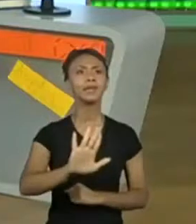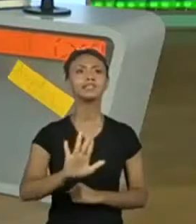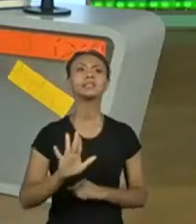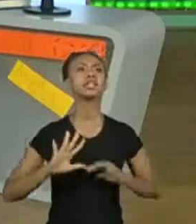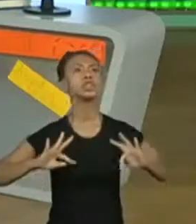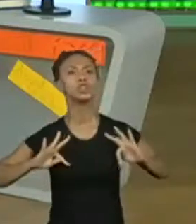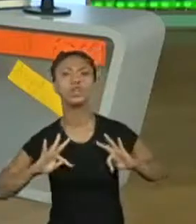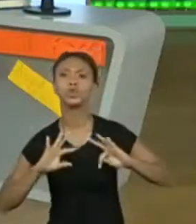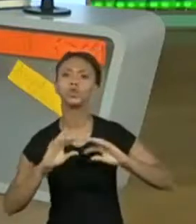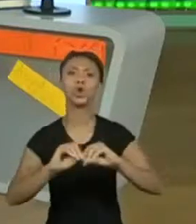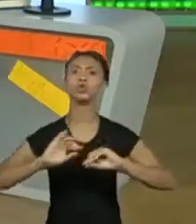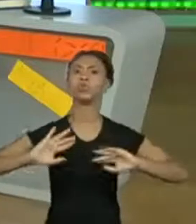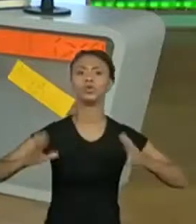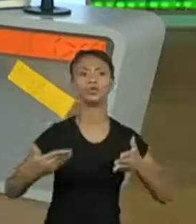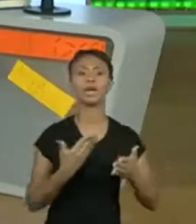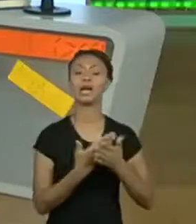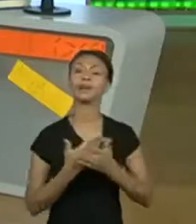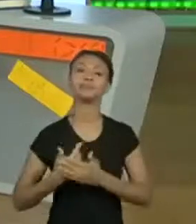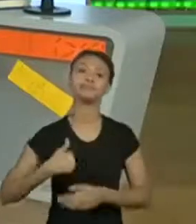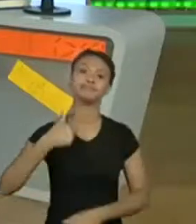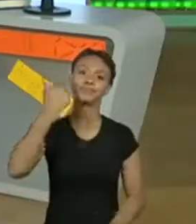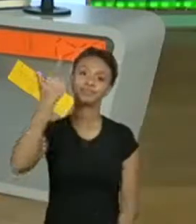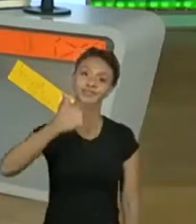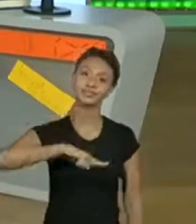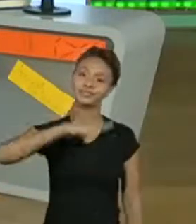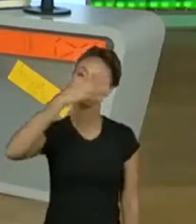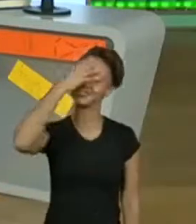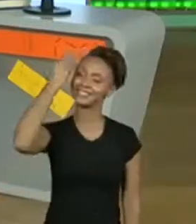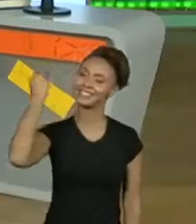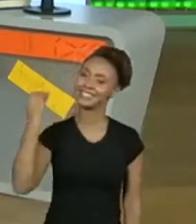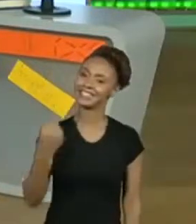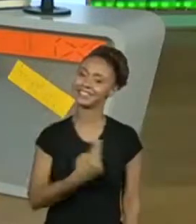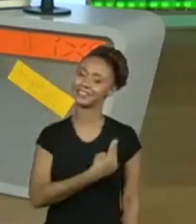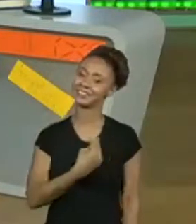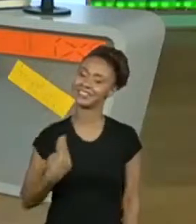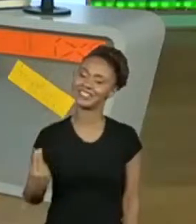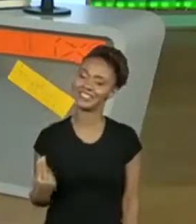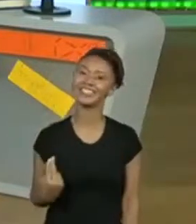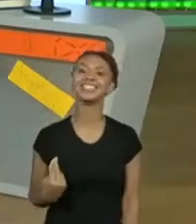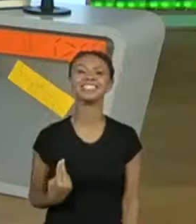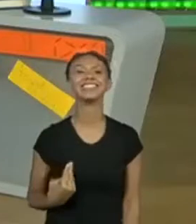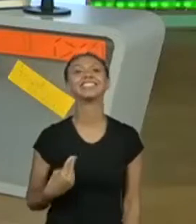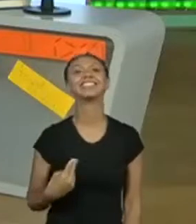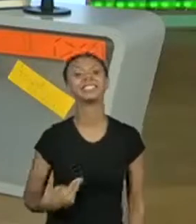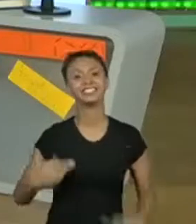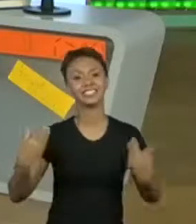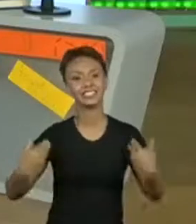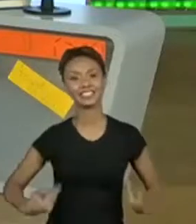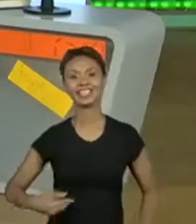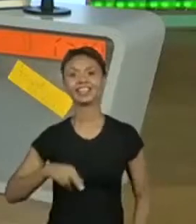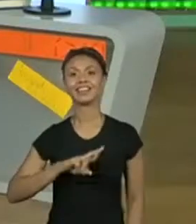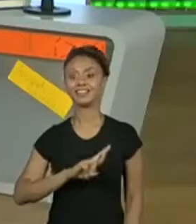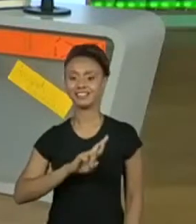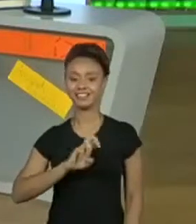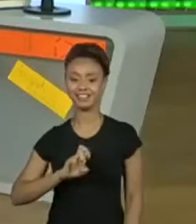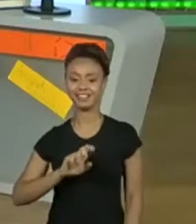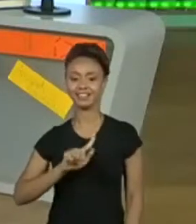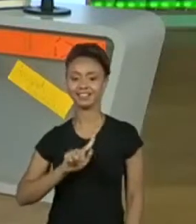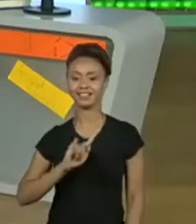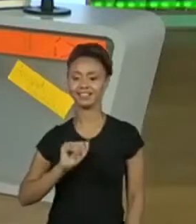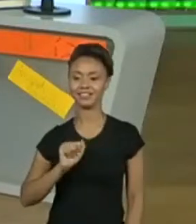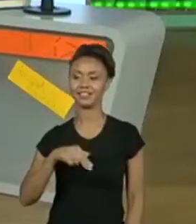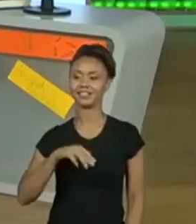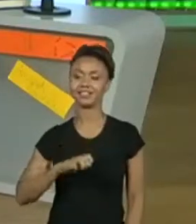tão engajado, já estou esquecendo de novo de falar o meu nome. Eu sou a professora Regiane. Essa é a nossa